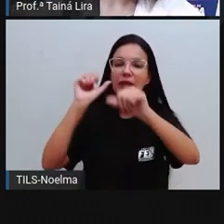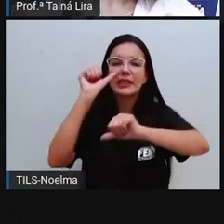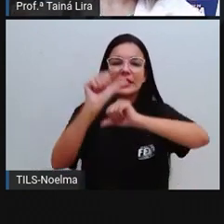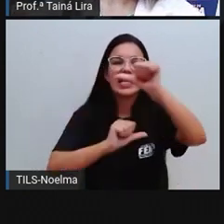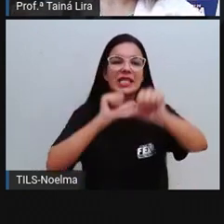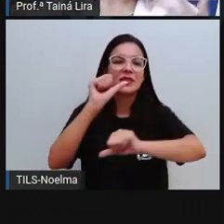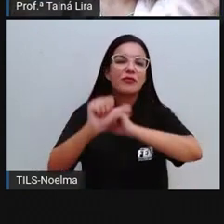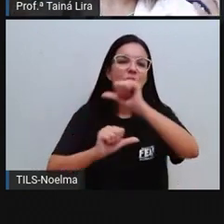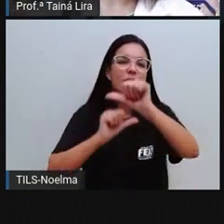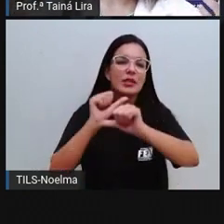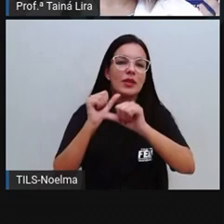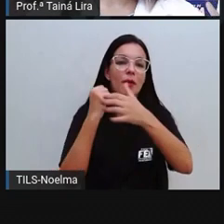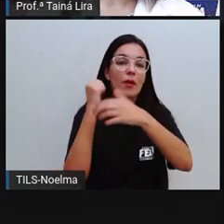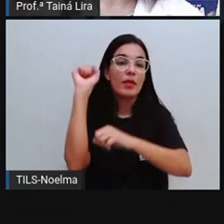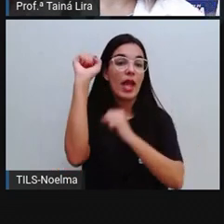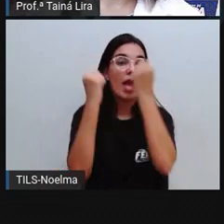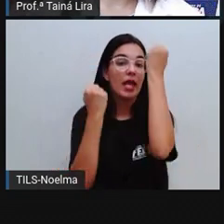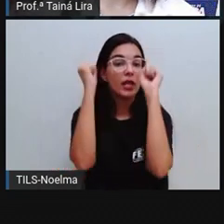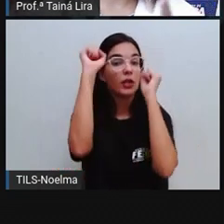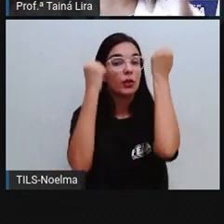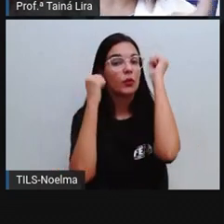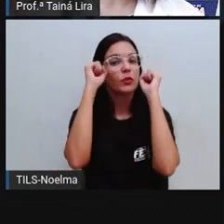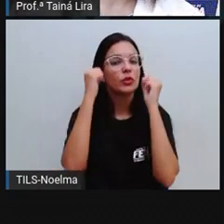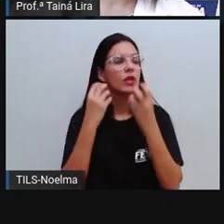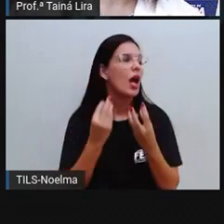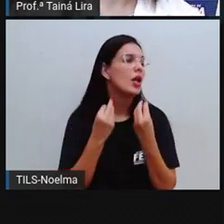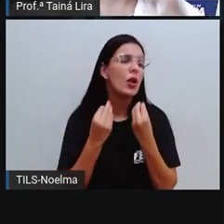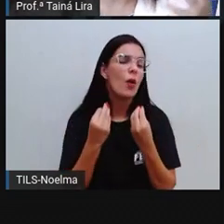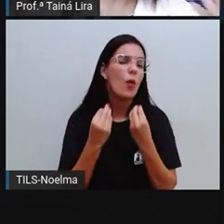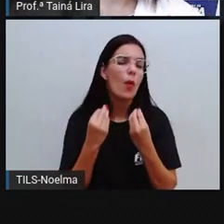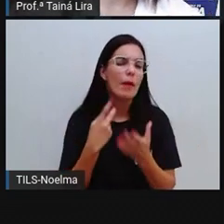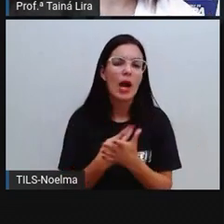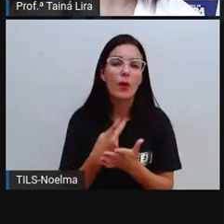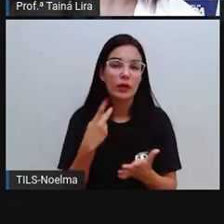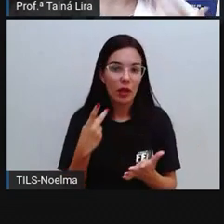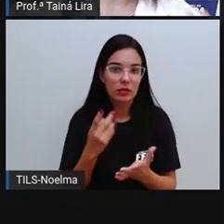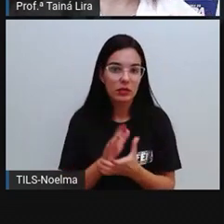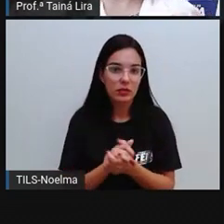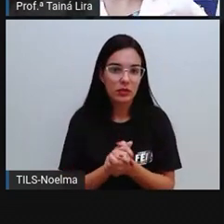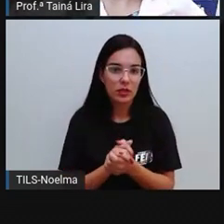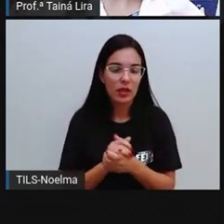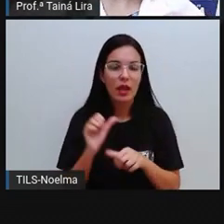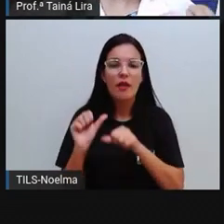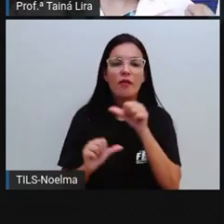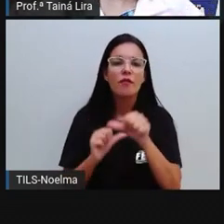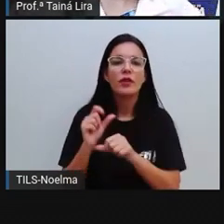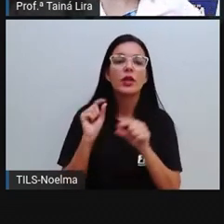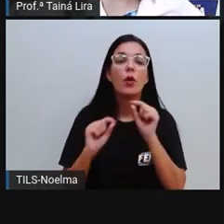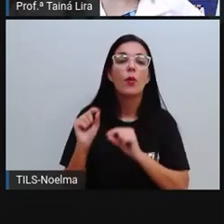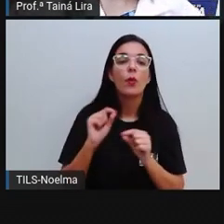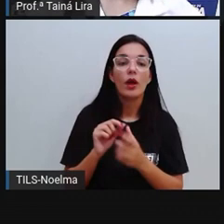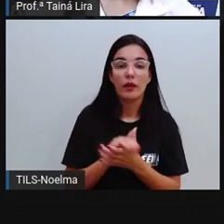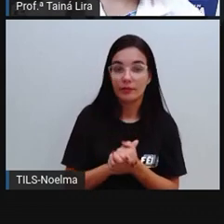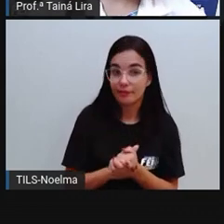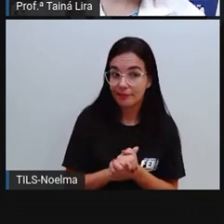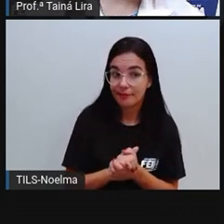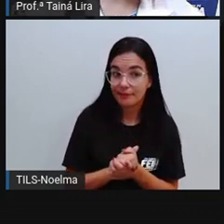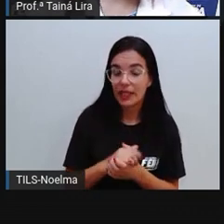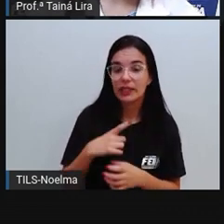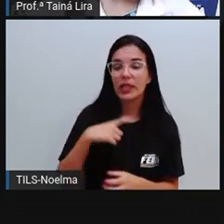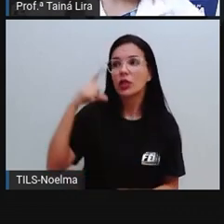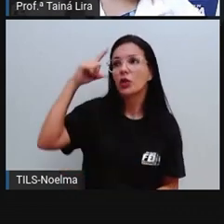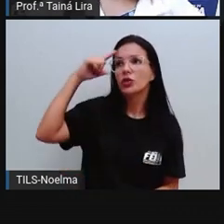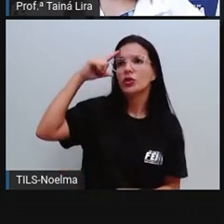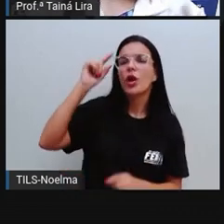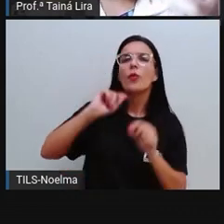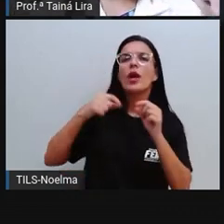tá? Então, Pró, como é esse, como é, como é que isso acontece? Eles viram o quê? O que é eu tenho aqui, Pró, hoje, no meu cotidiano,